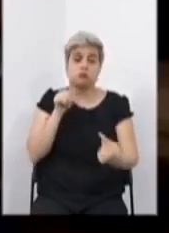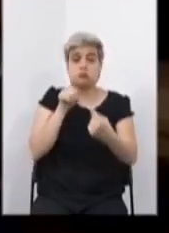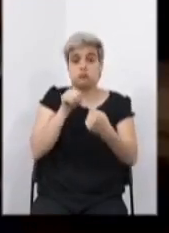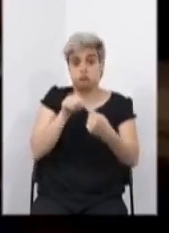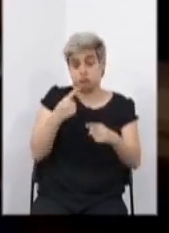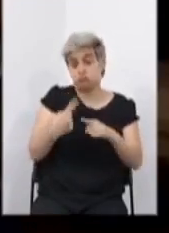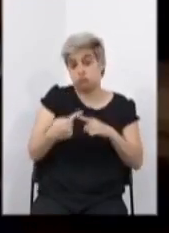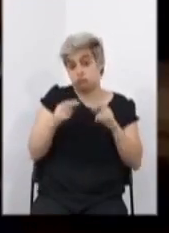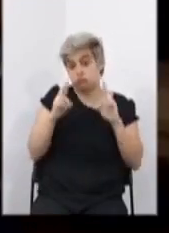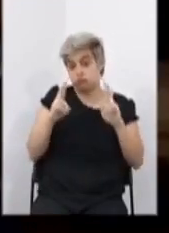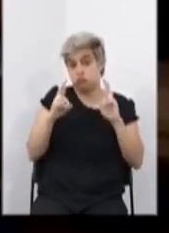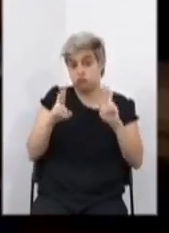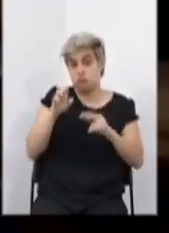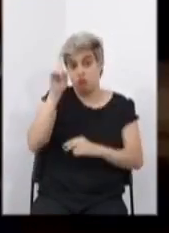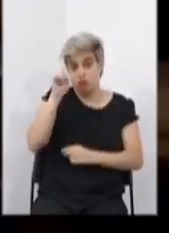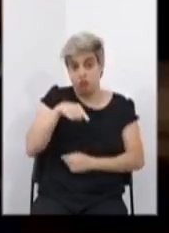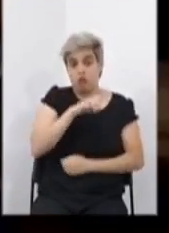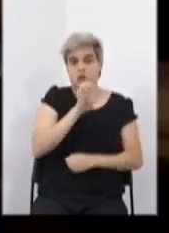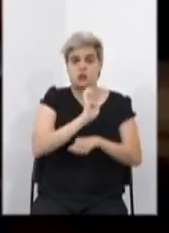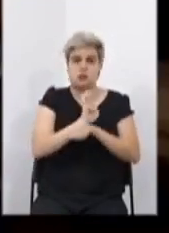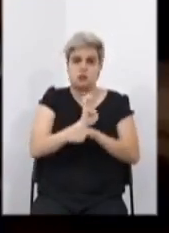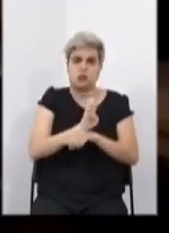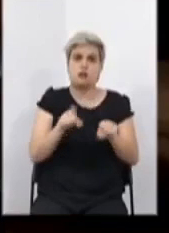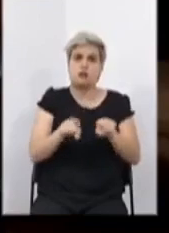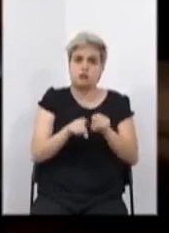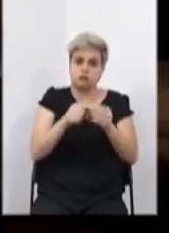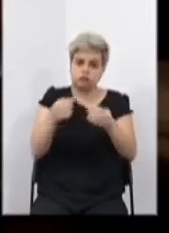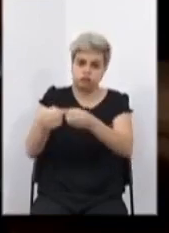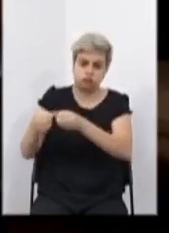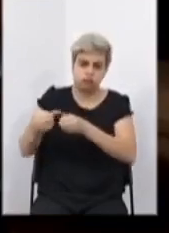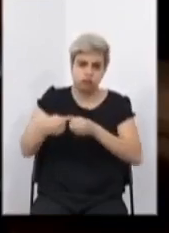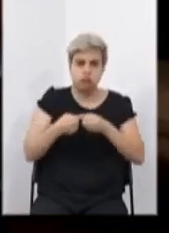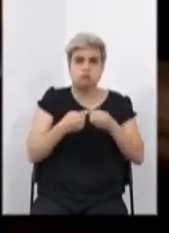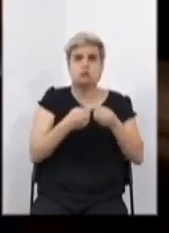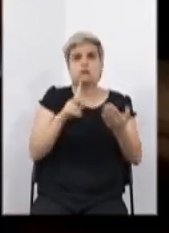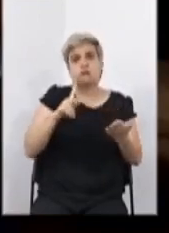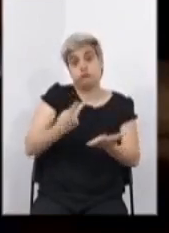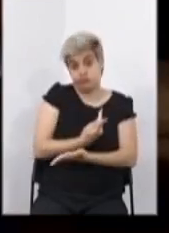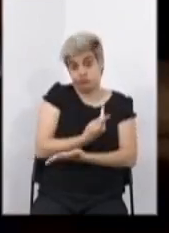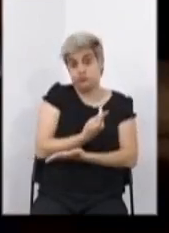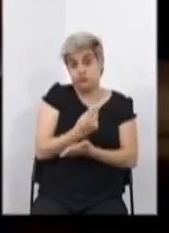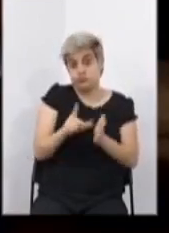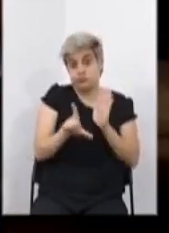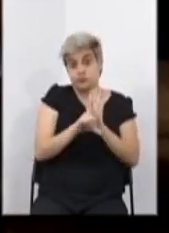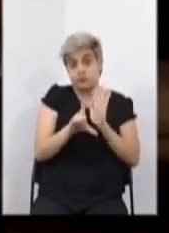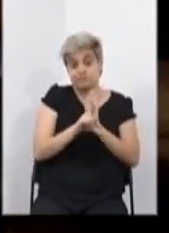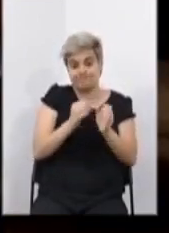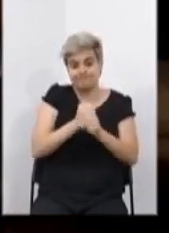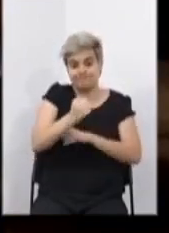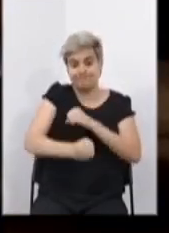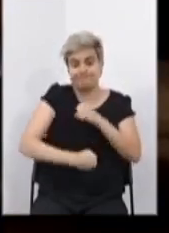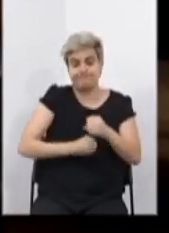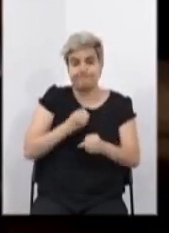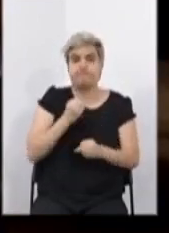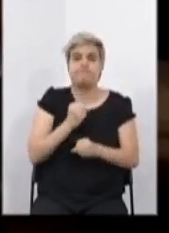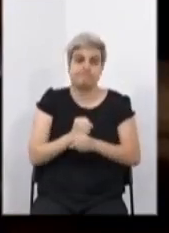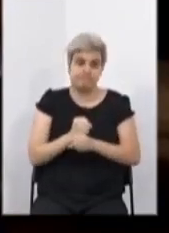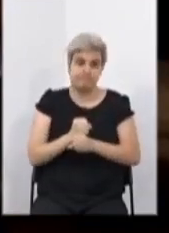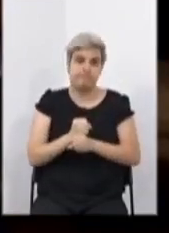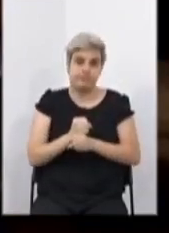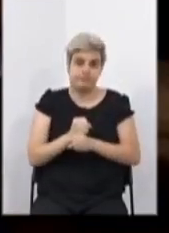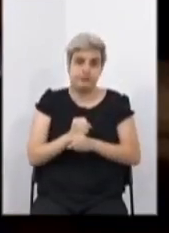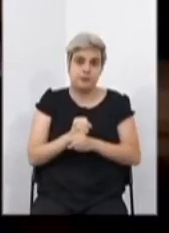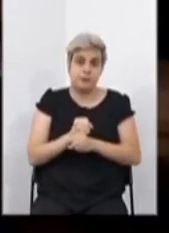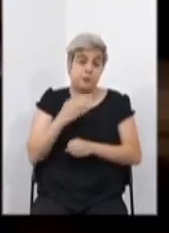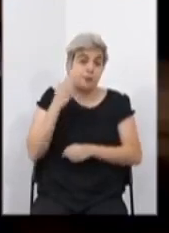responsabilidade é dos estados e dos municípios do cumprimento do decreto, ainda para o ano que vem. Nós sabemos que